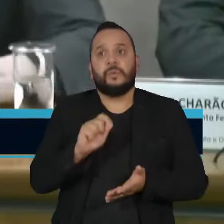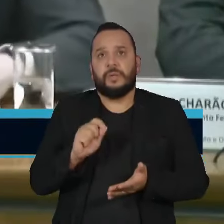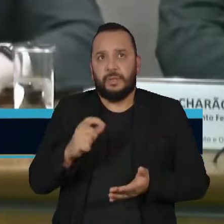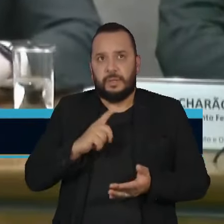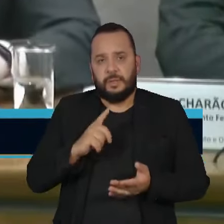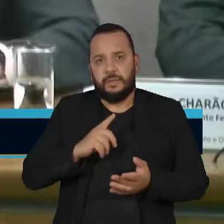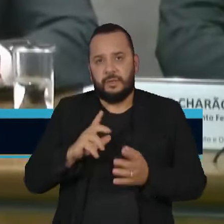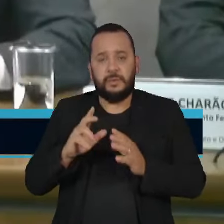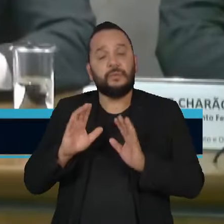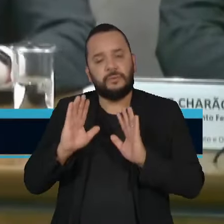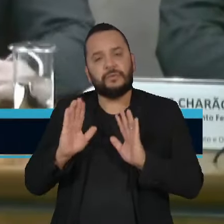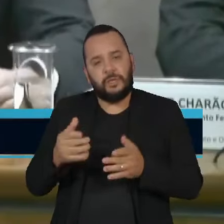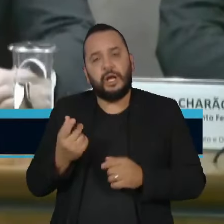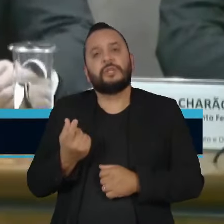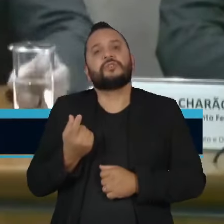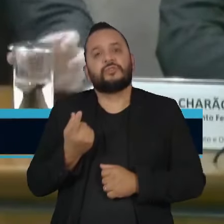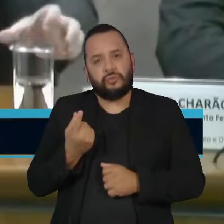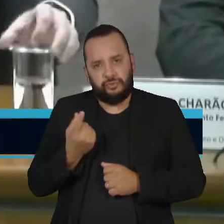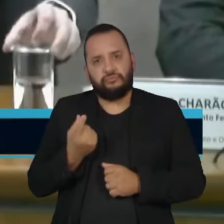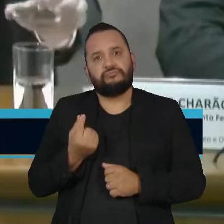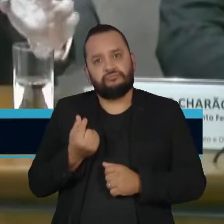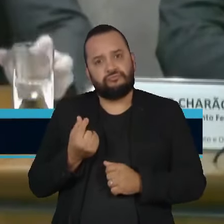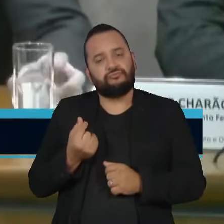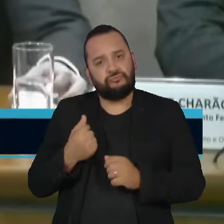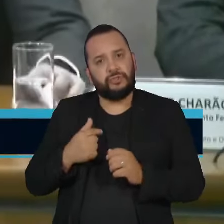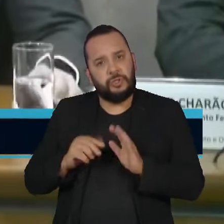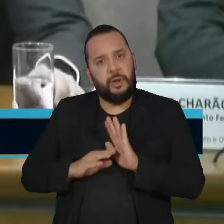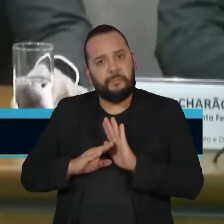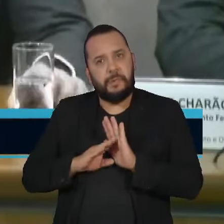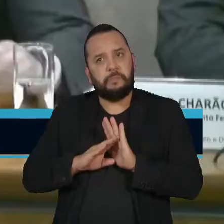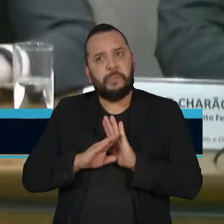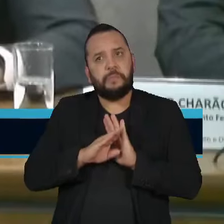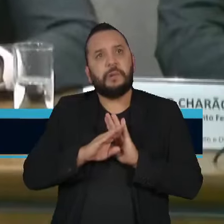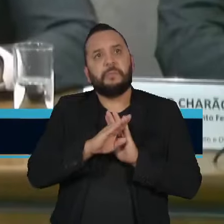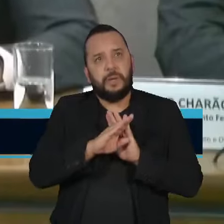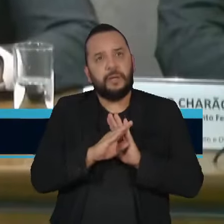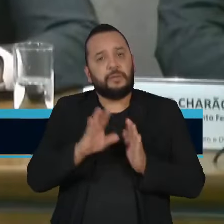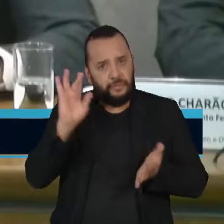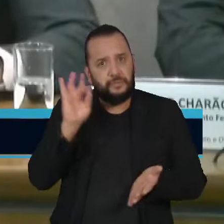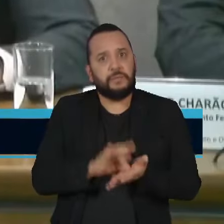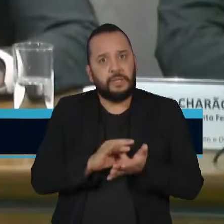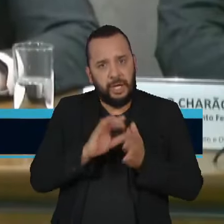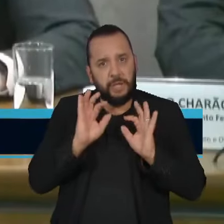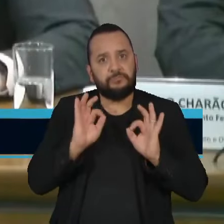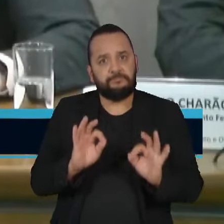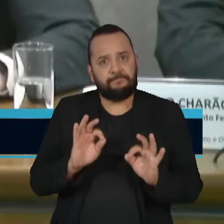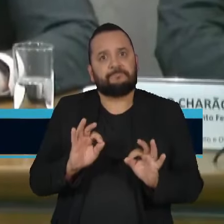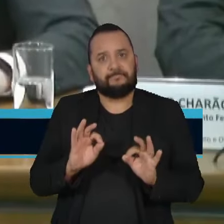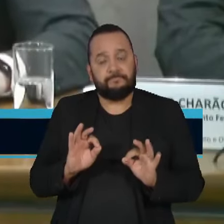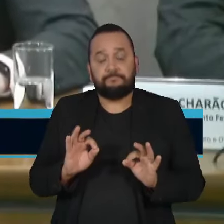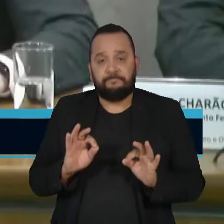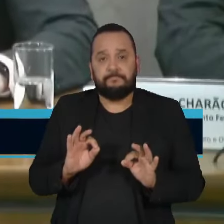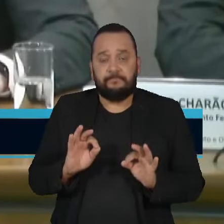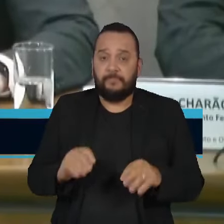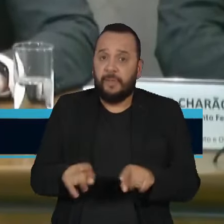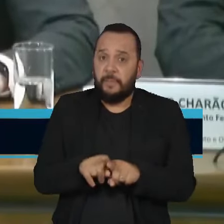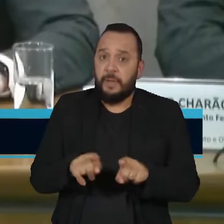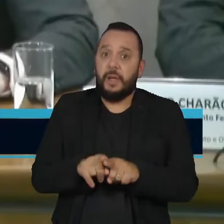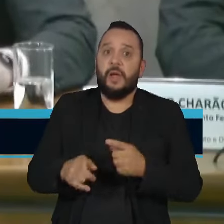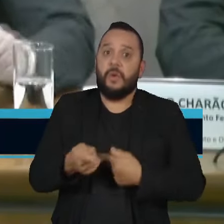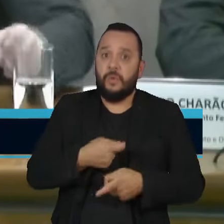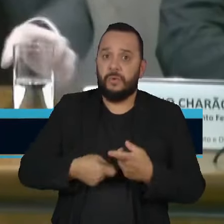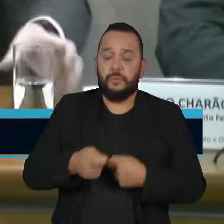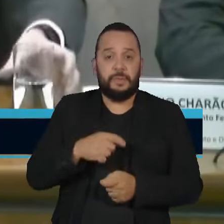se recuperou e tem superado as expectativas. Esse é um fato. Outro fato é que a economia está